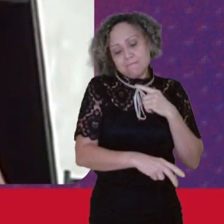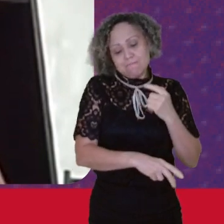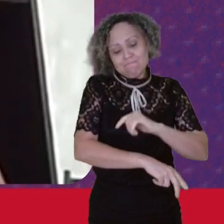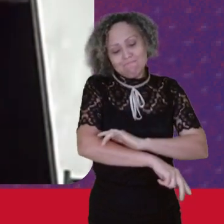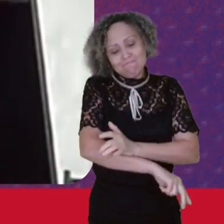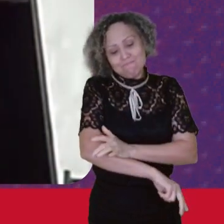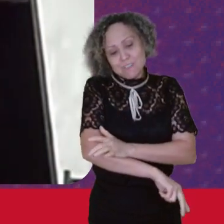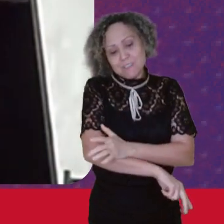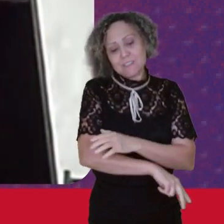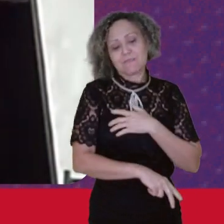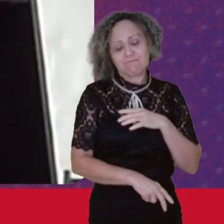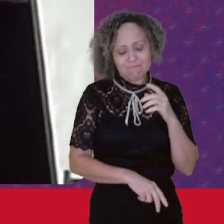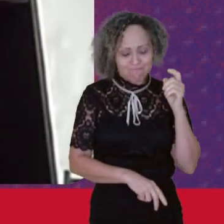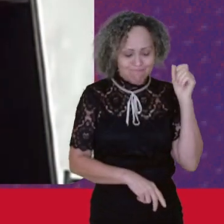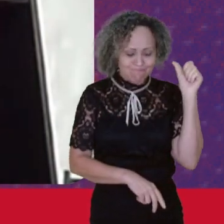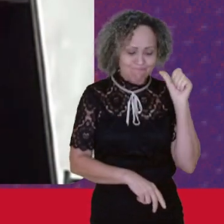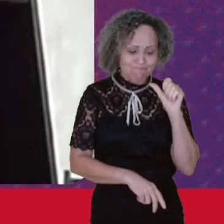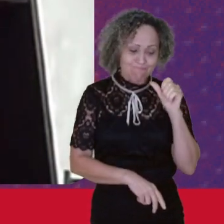mais difícil